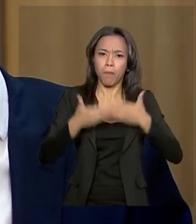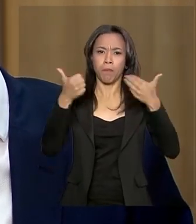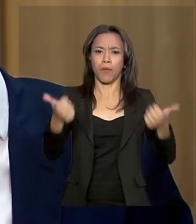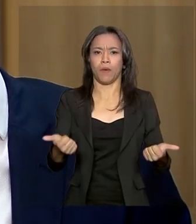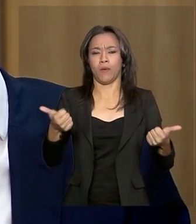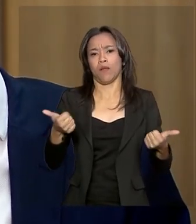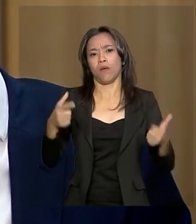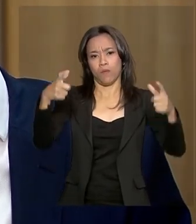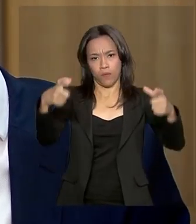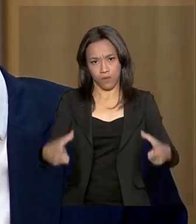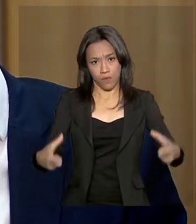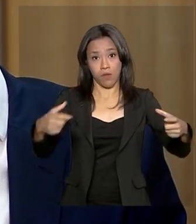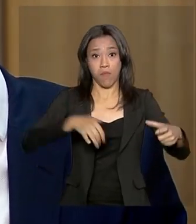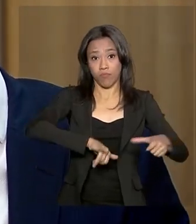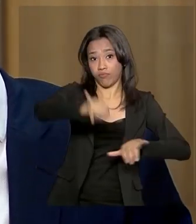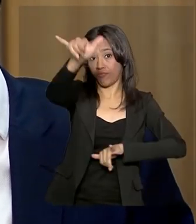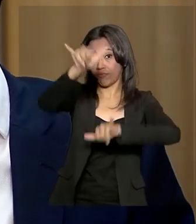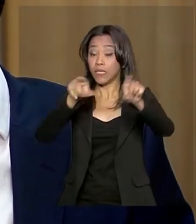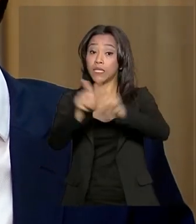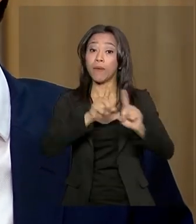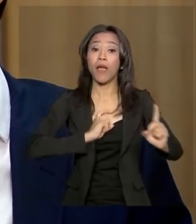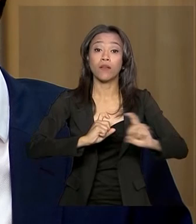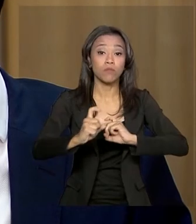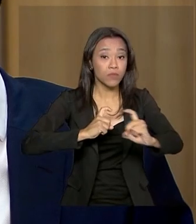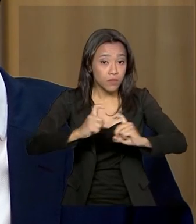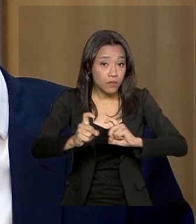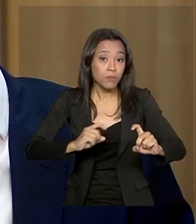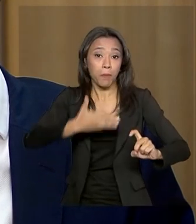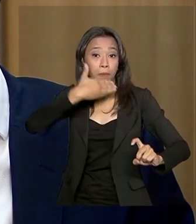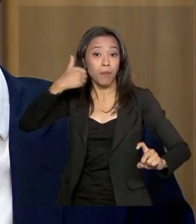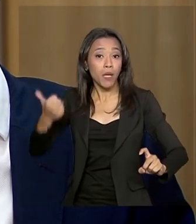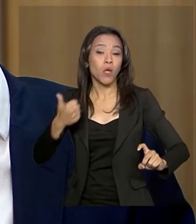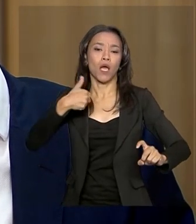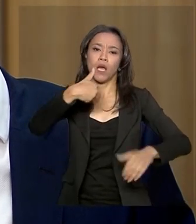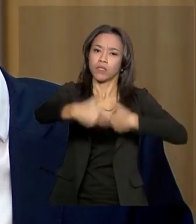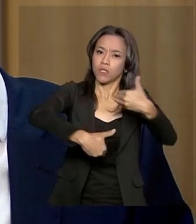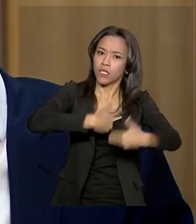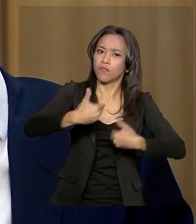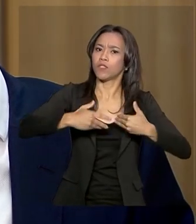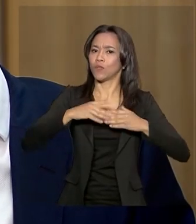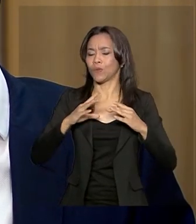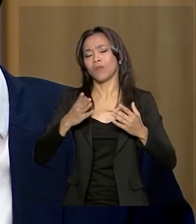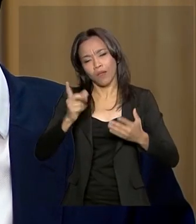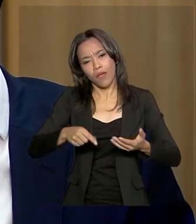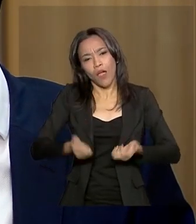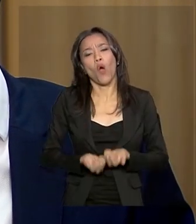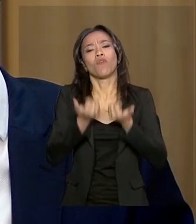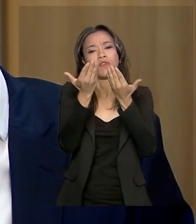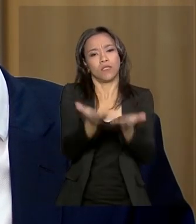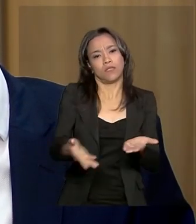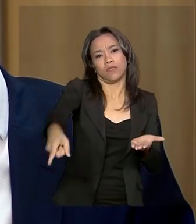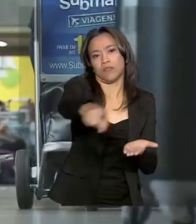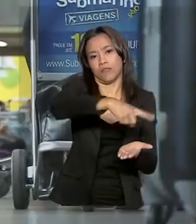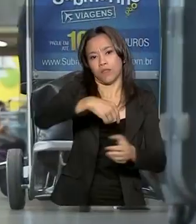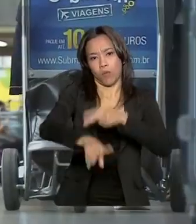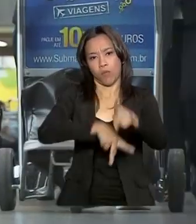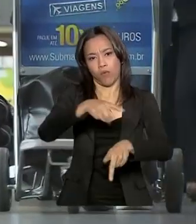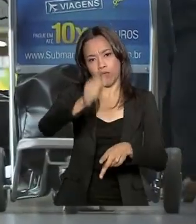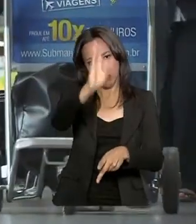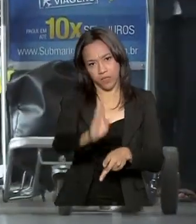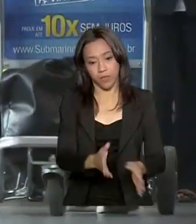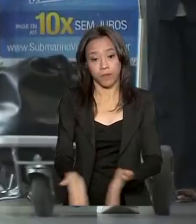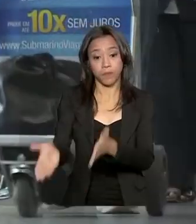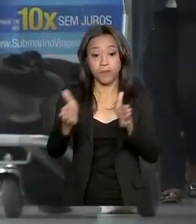infraestrutura, quanto na parte de gestão para poder melhorar a qualidade do serviço público que é prestado à população brasileira. O